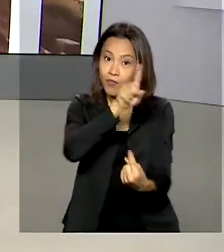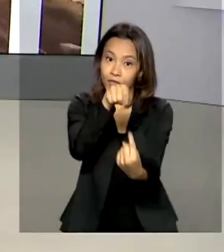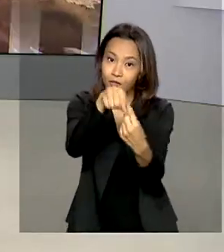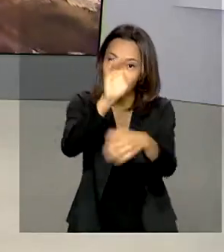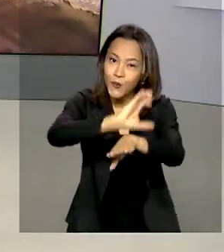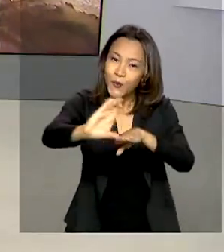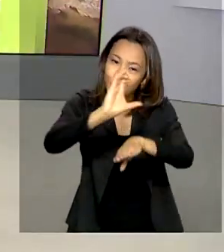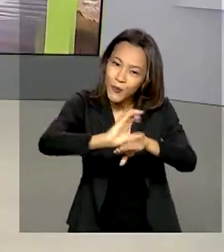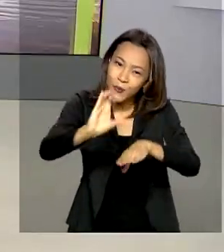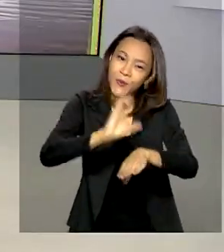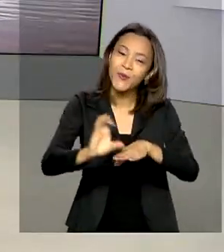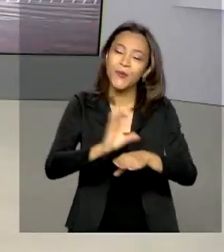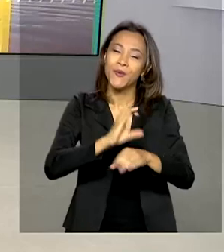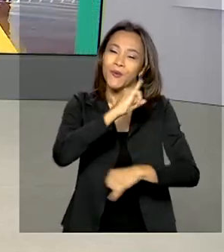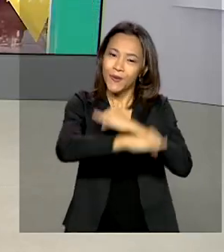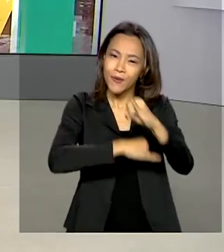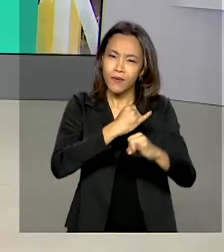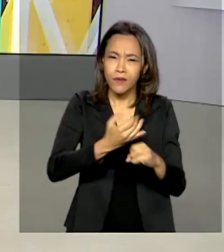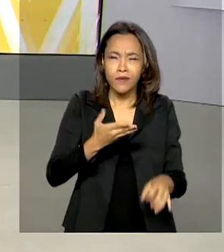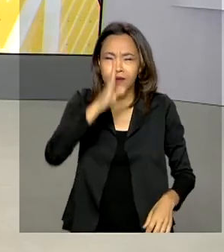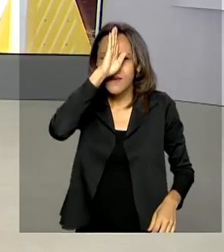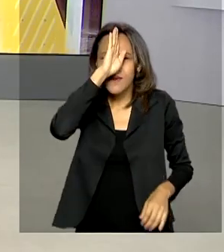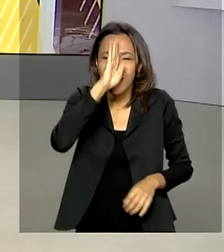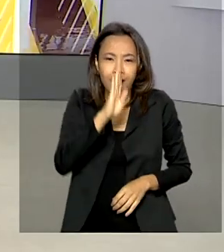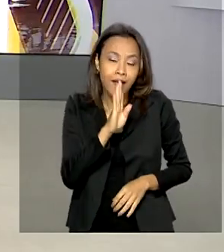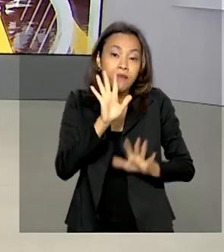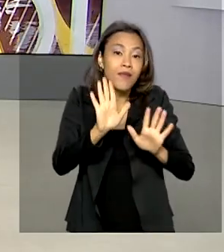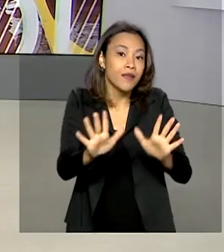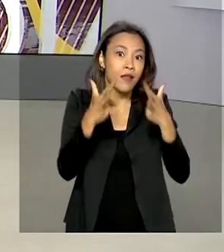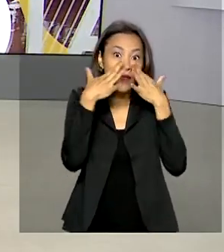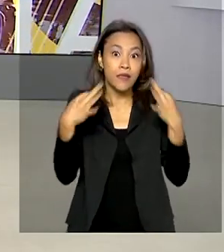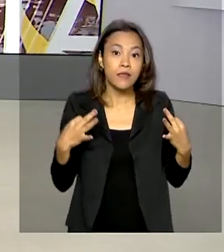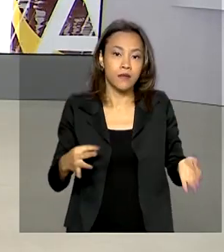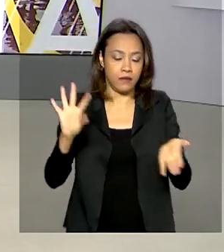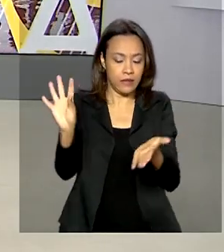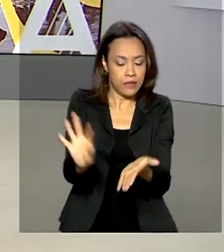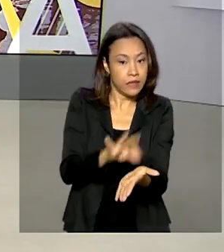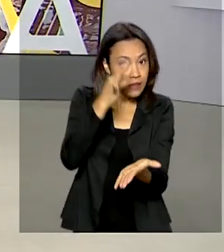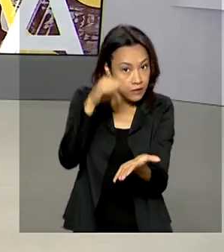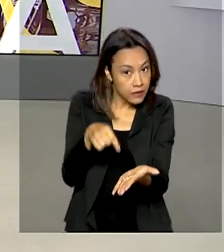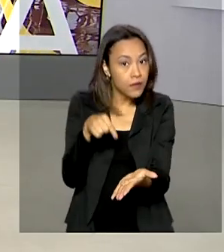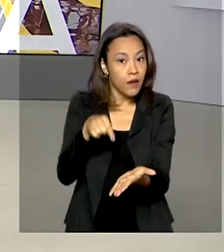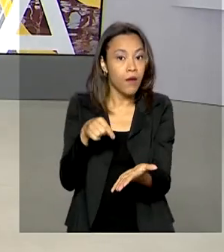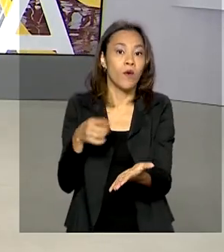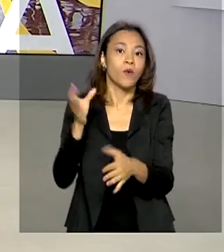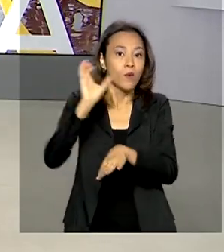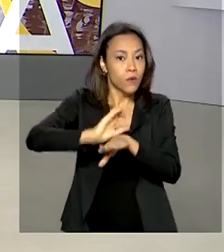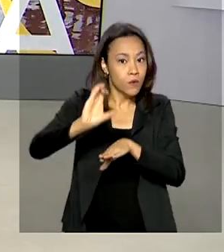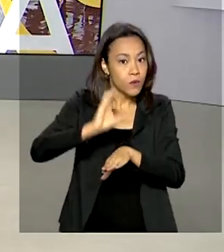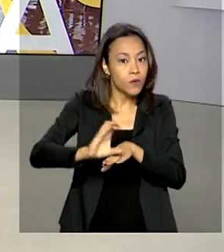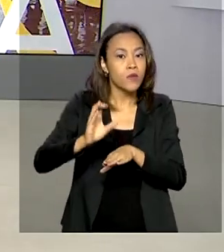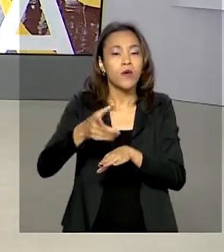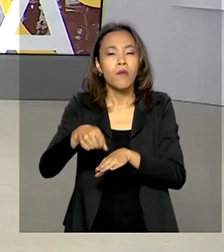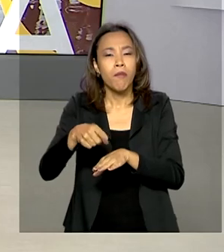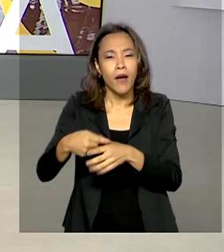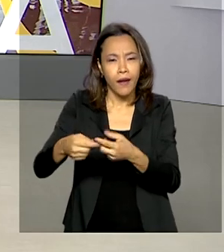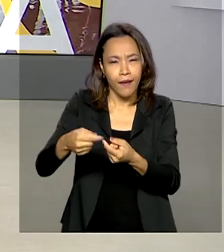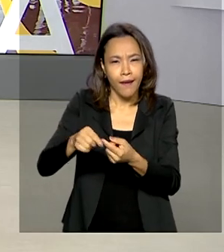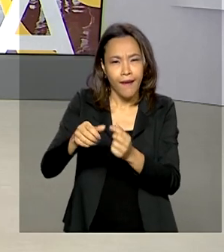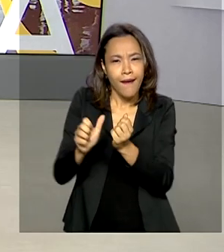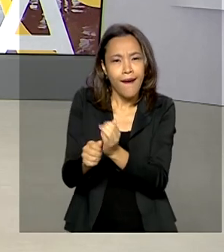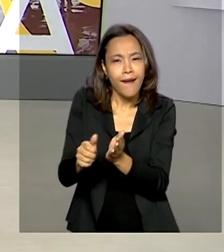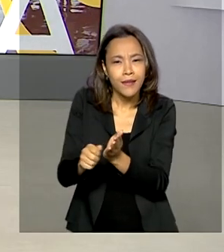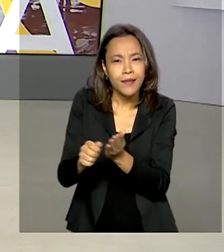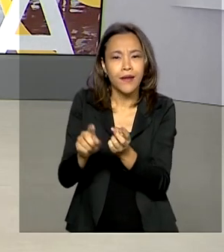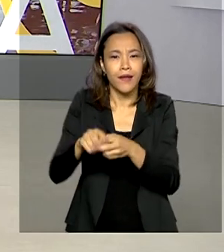Saberes da Floresta que é de graça. Mas atenção, as inscrições para o curso de manejo sustentável da castanha do Brasil e do açaí